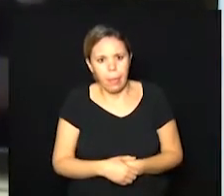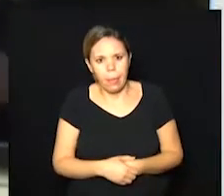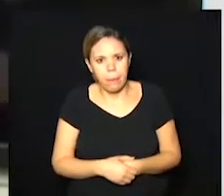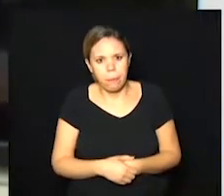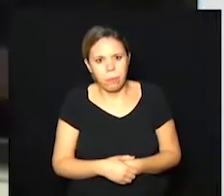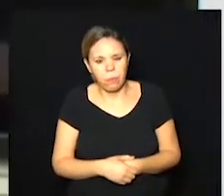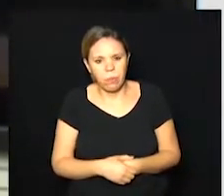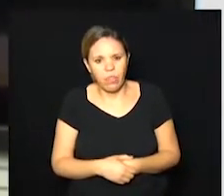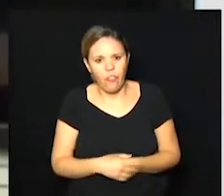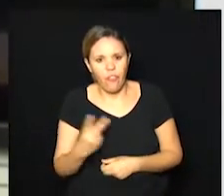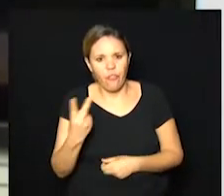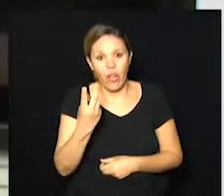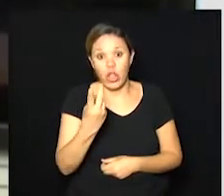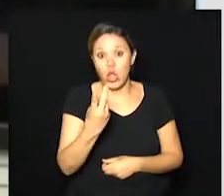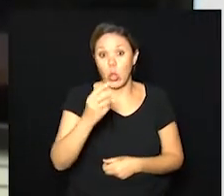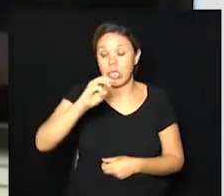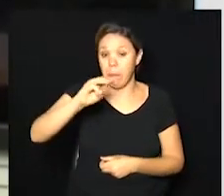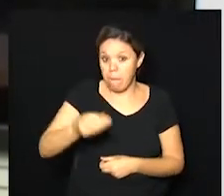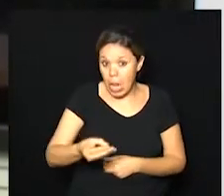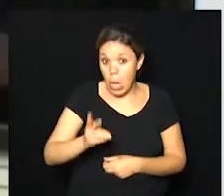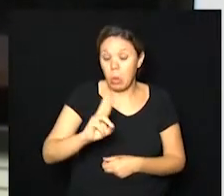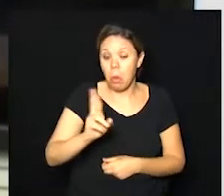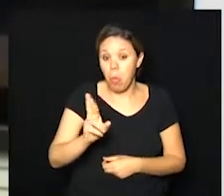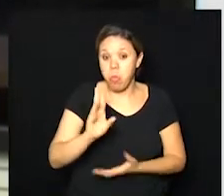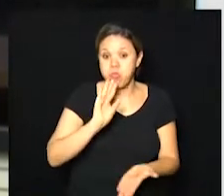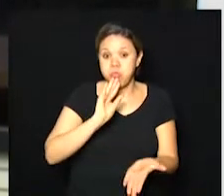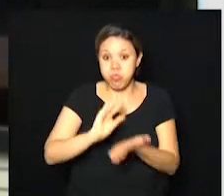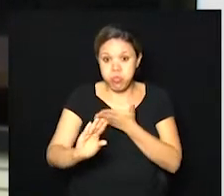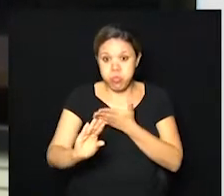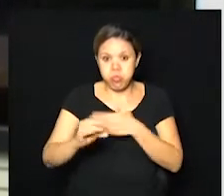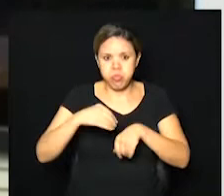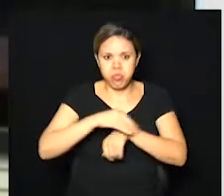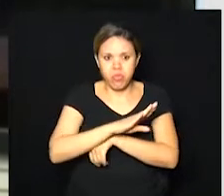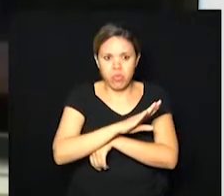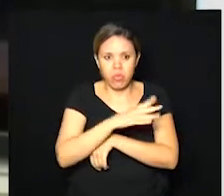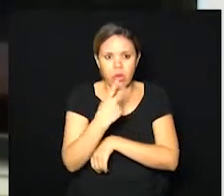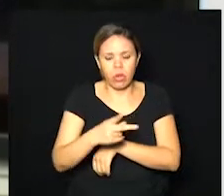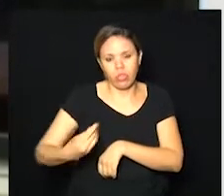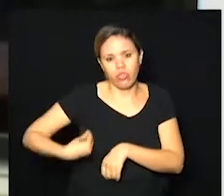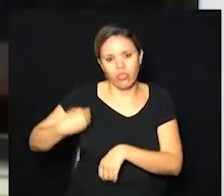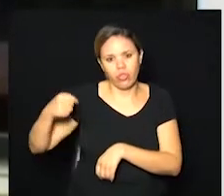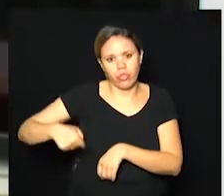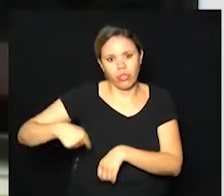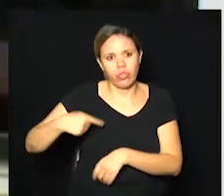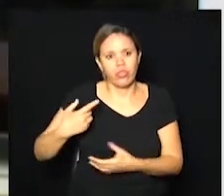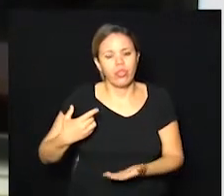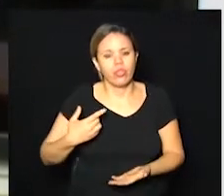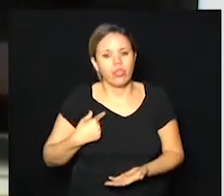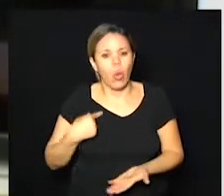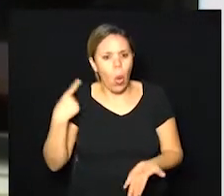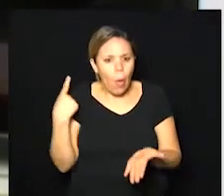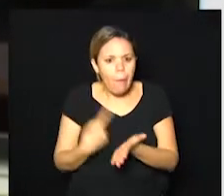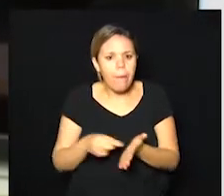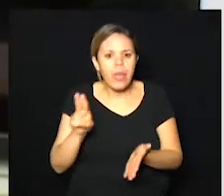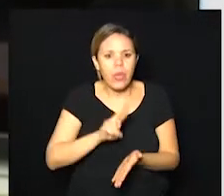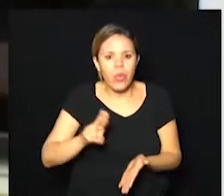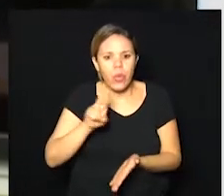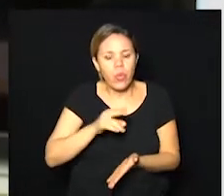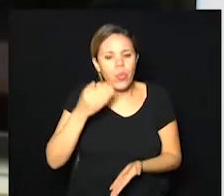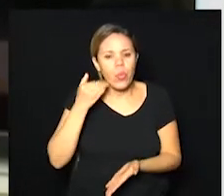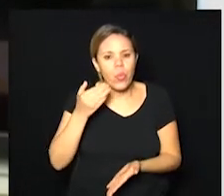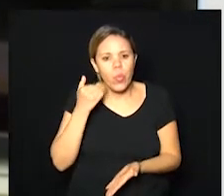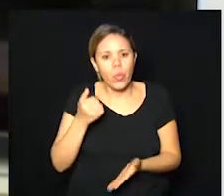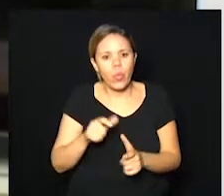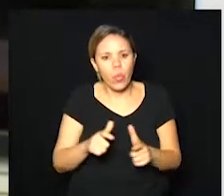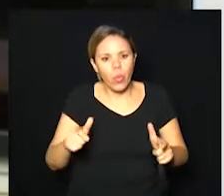no valor de 2 milhões de reais e eu já estou aqui me comprometendo que será usado nessa